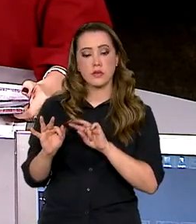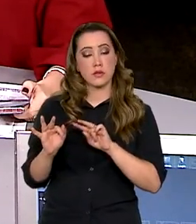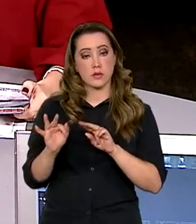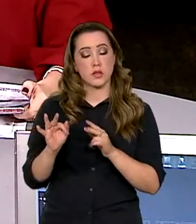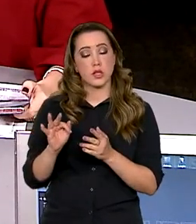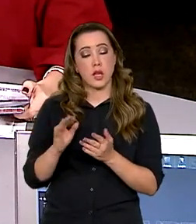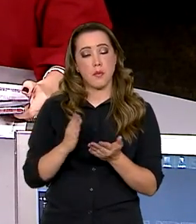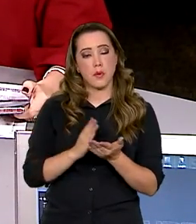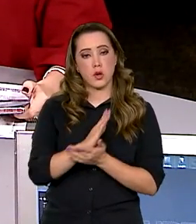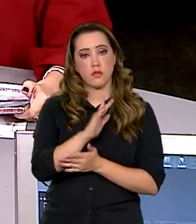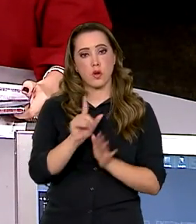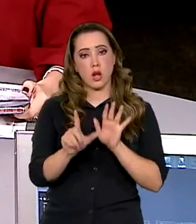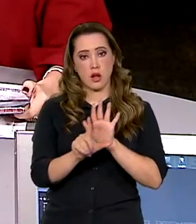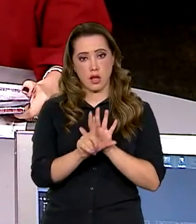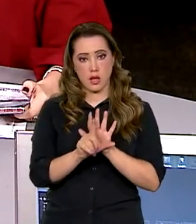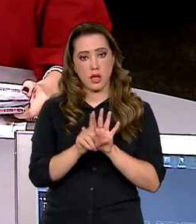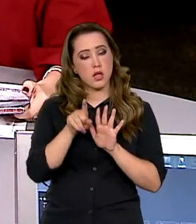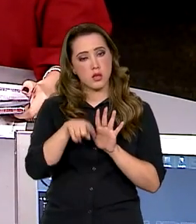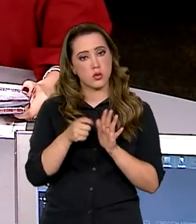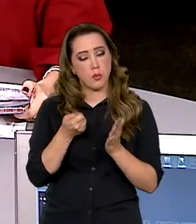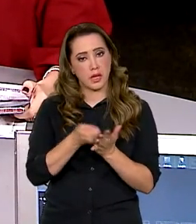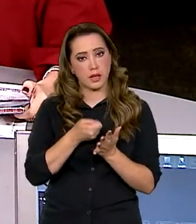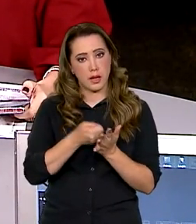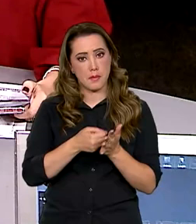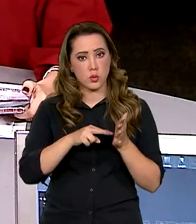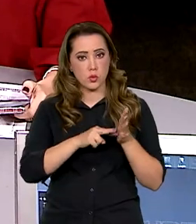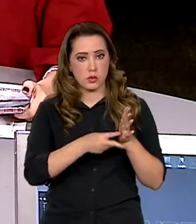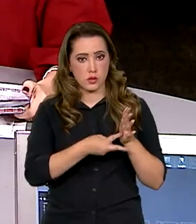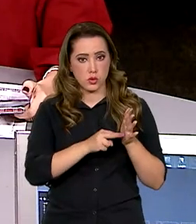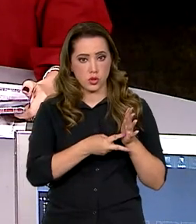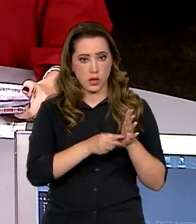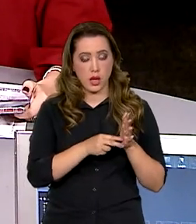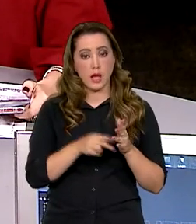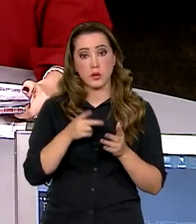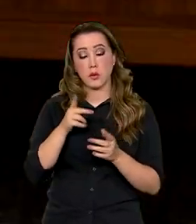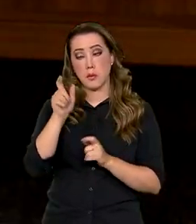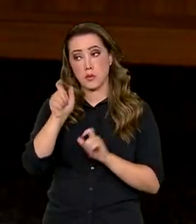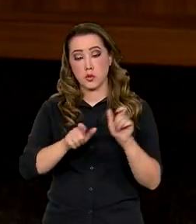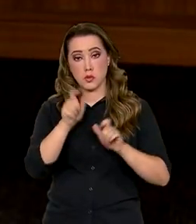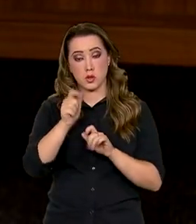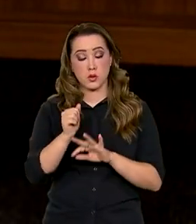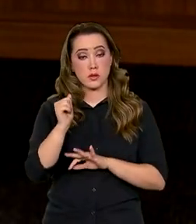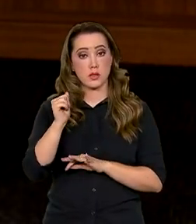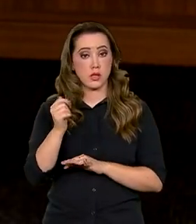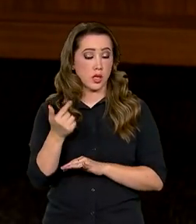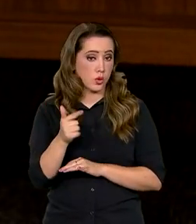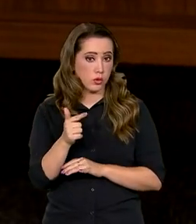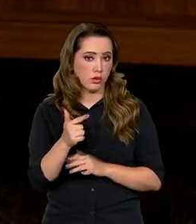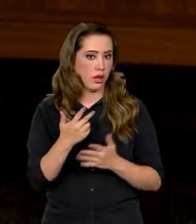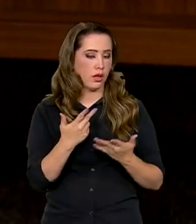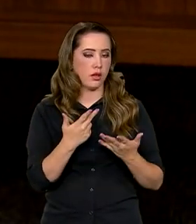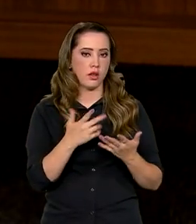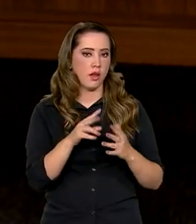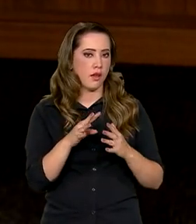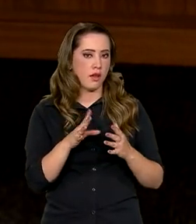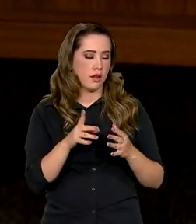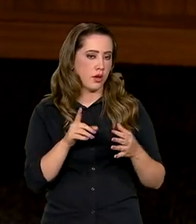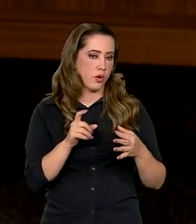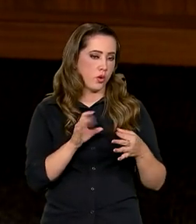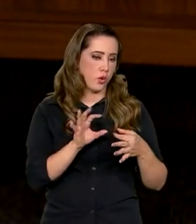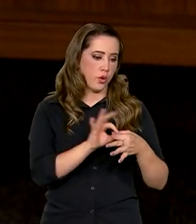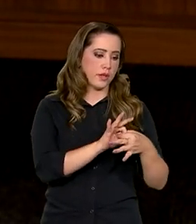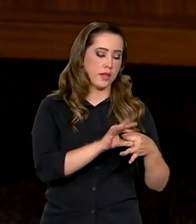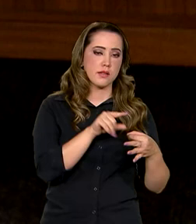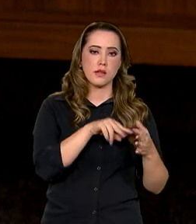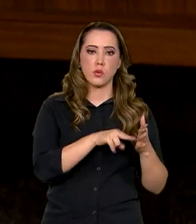validou a legalidade da contribuição sindical de trabalhadores não filiados. Segundo o ministro, esse debate é importante